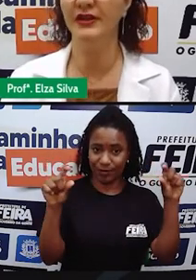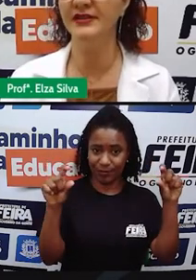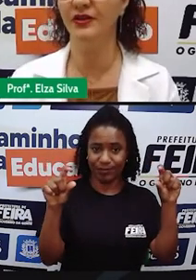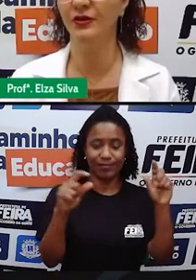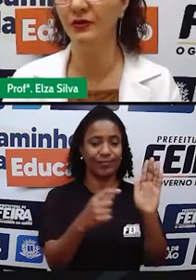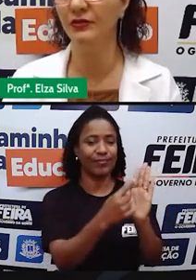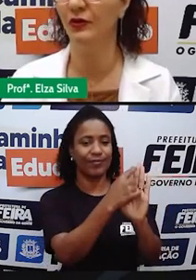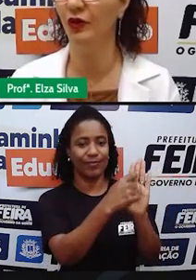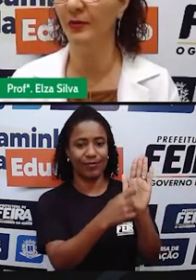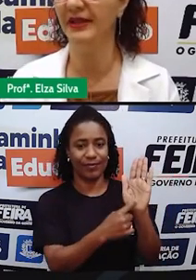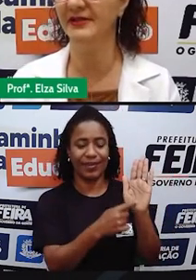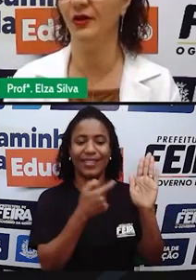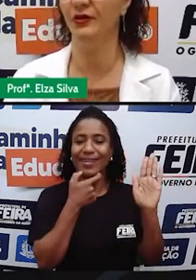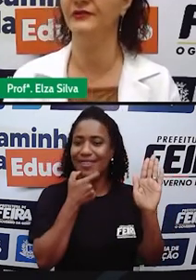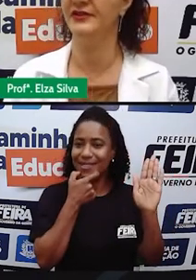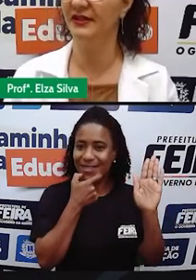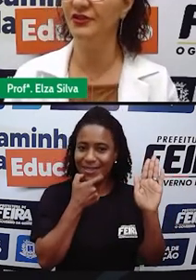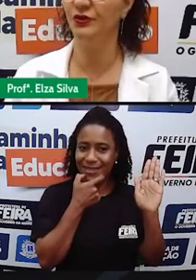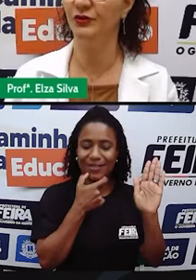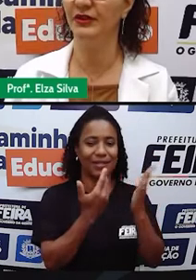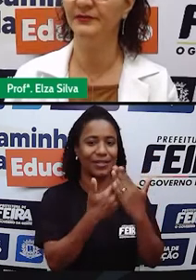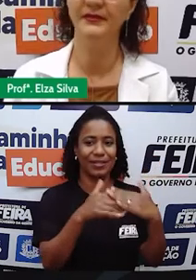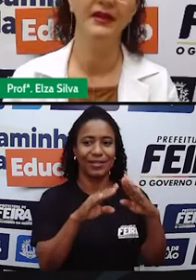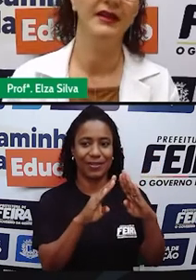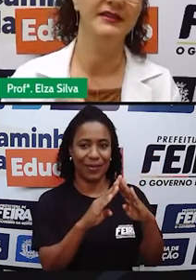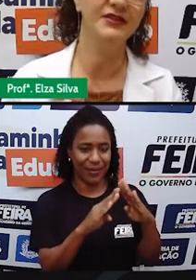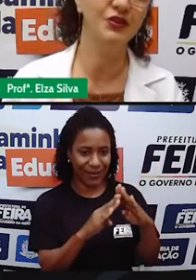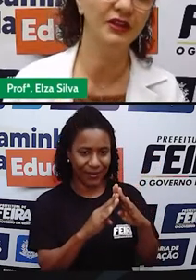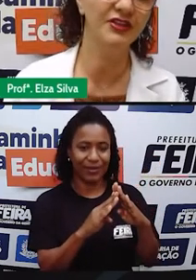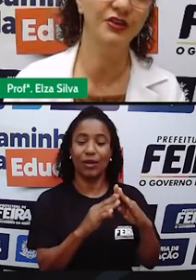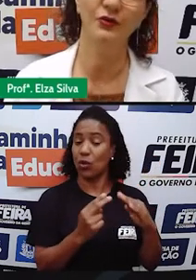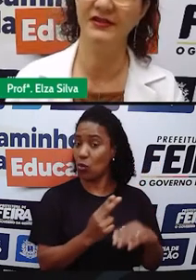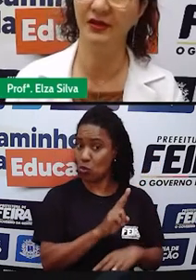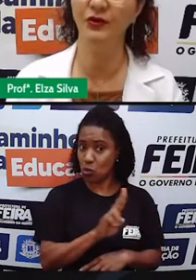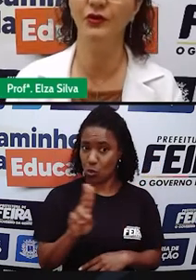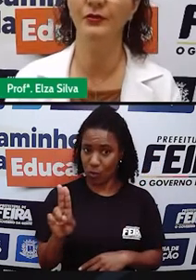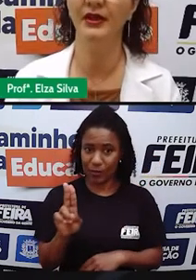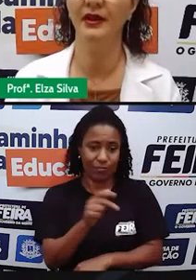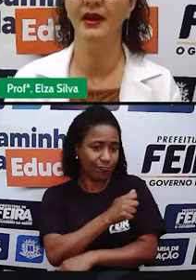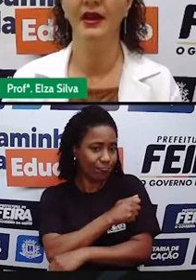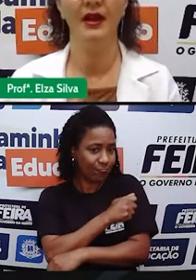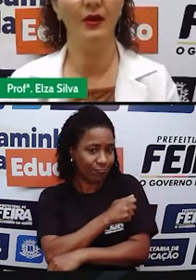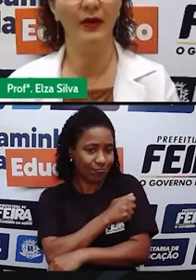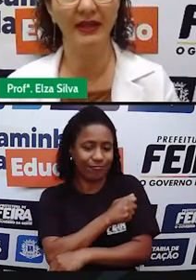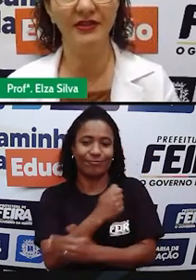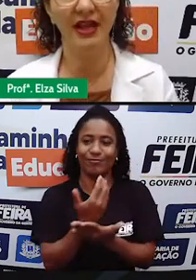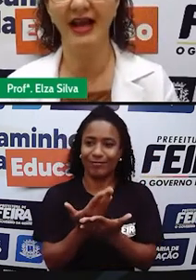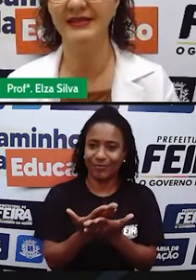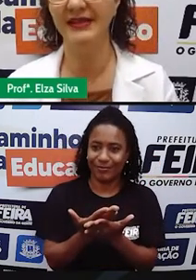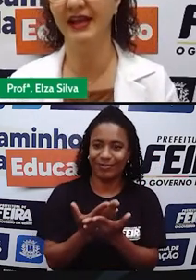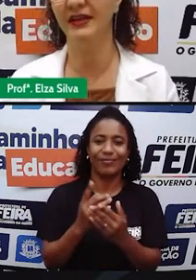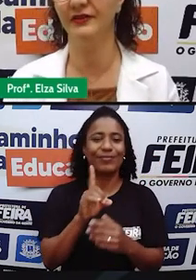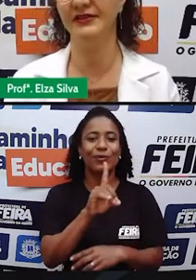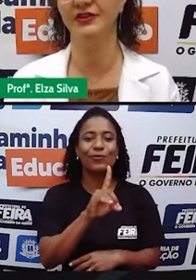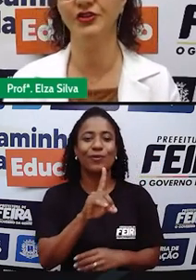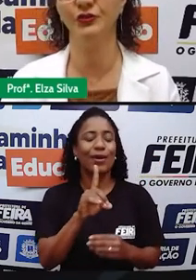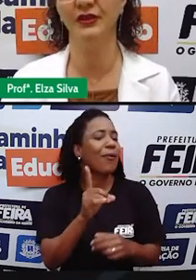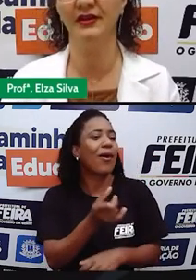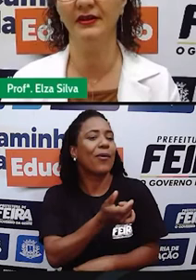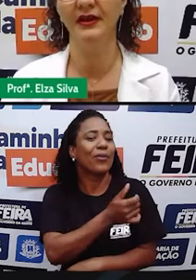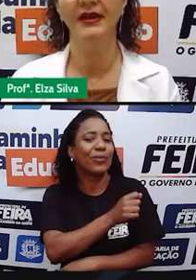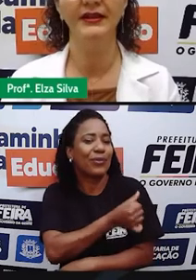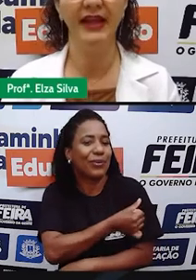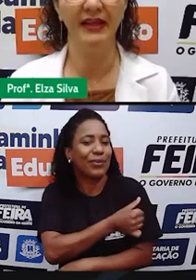Coloque skill, o nome da escola onde você estuda. Student, o seu nome. Grade, a série que você